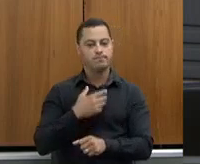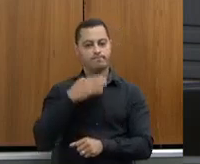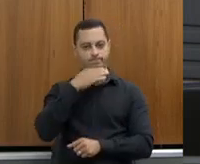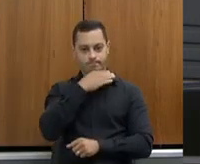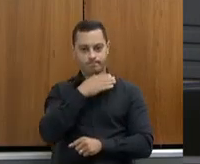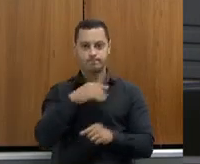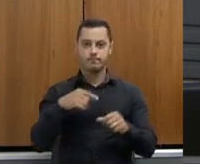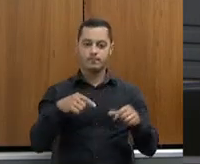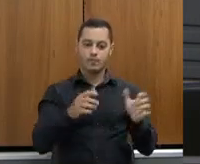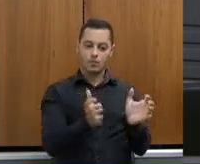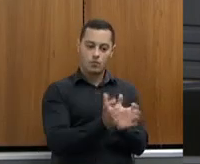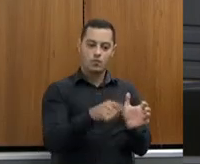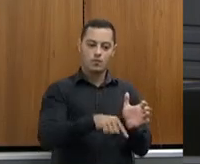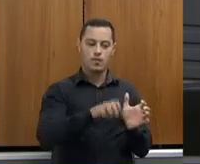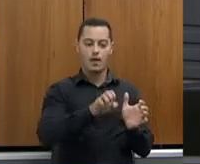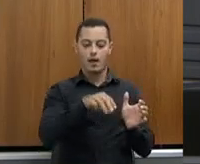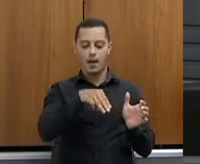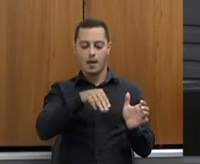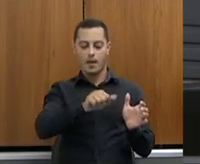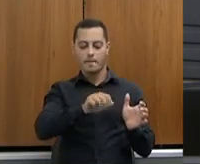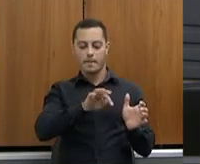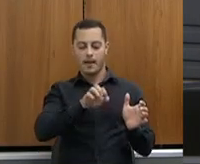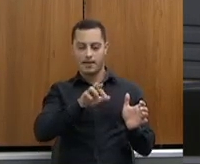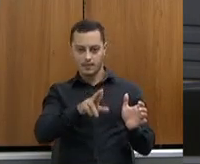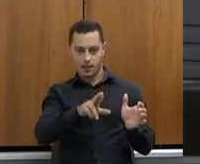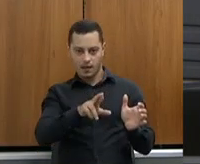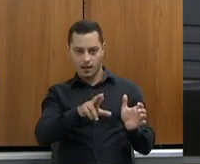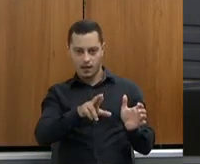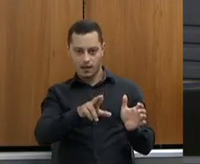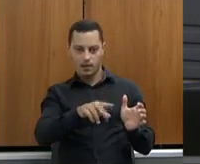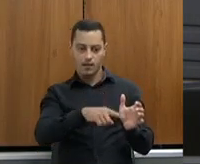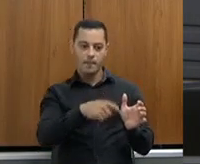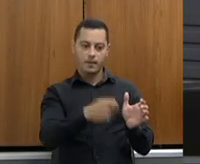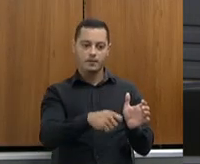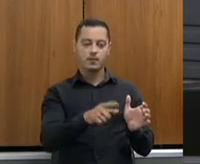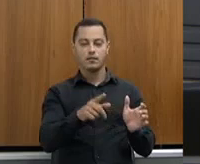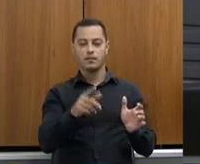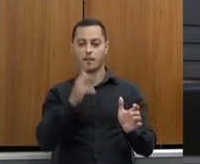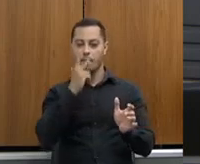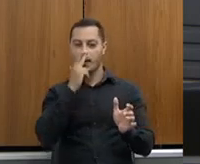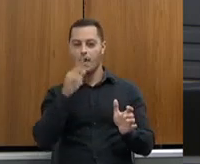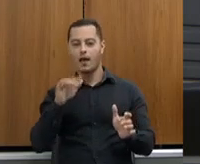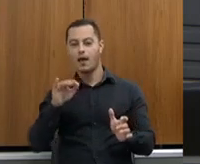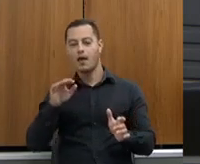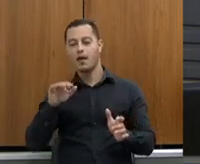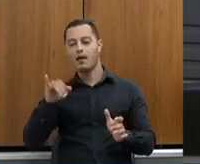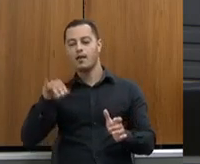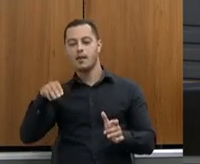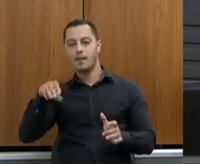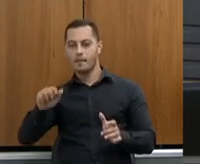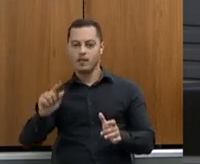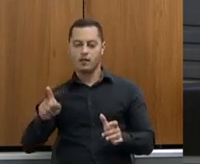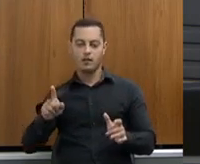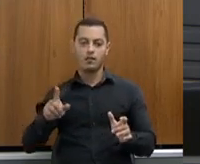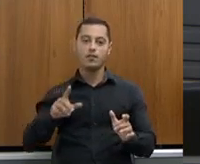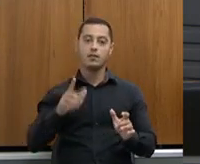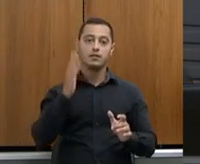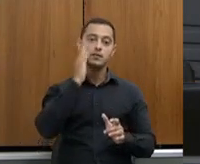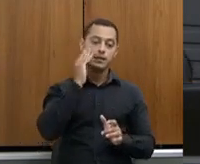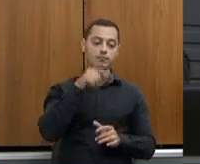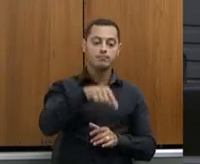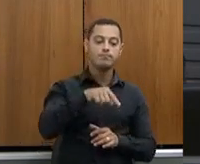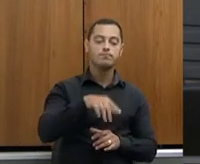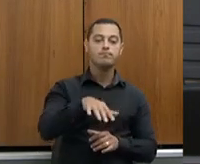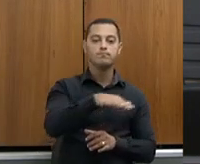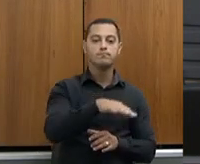também, mais uma vez, parece que é o IMA, mas não, nós sabemos que existe e quem é do meio sabe que